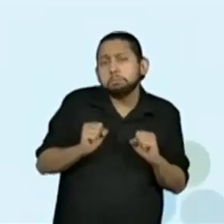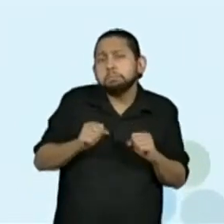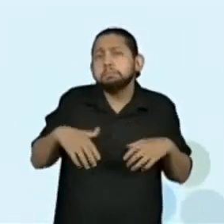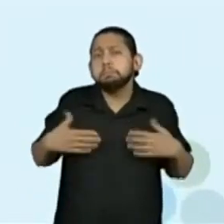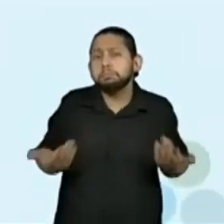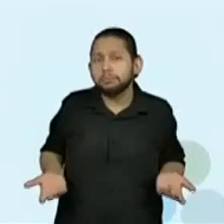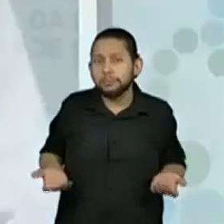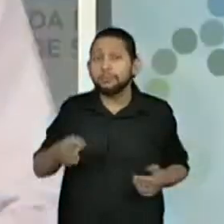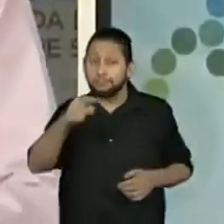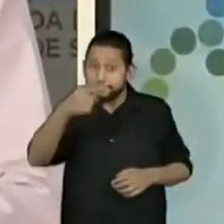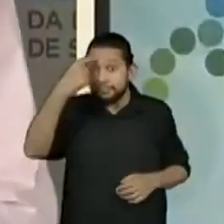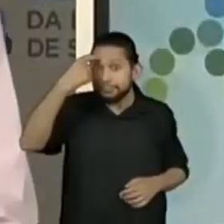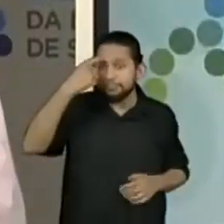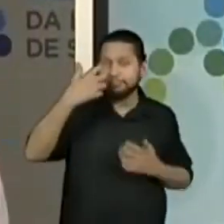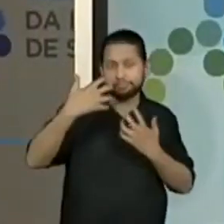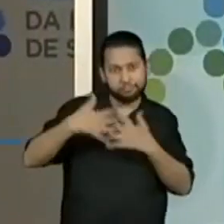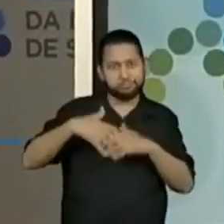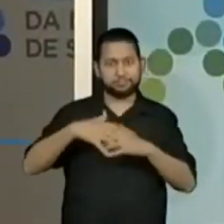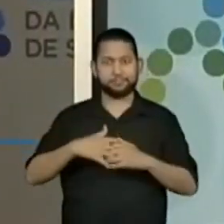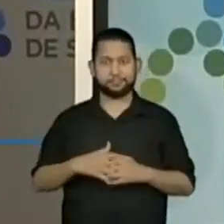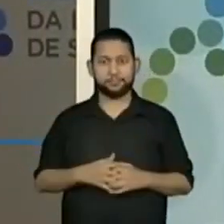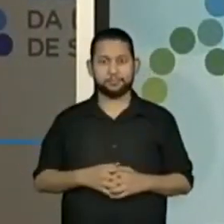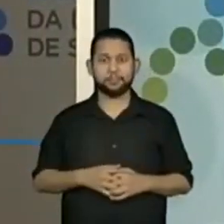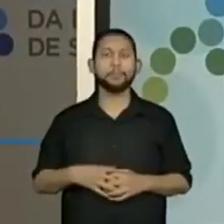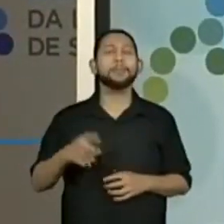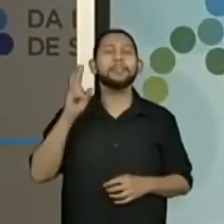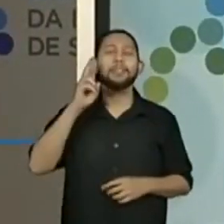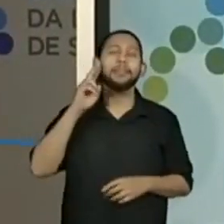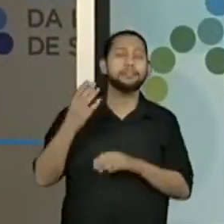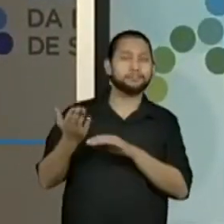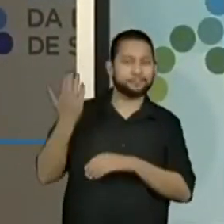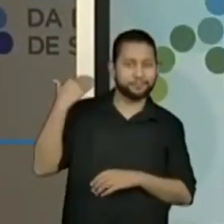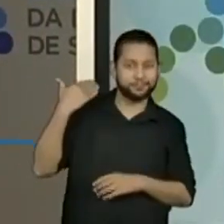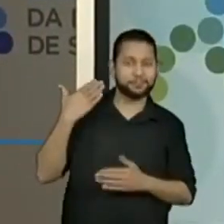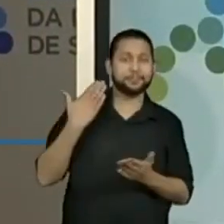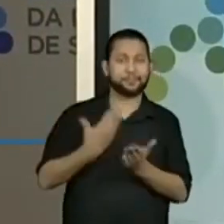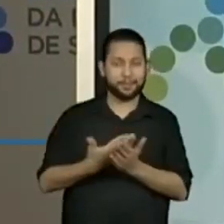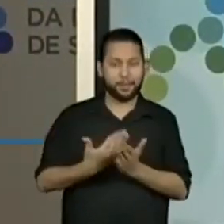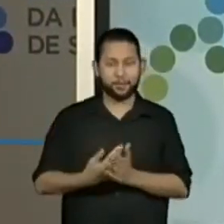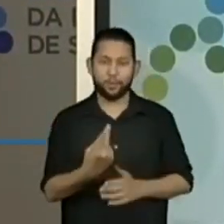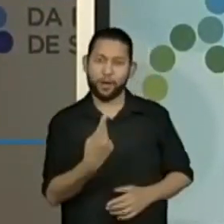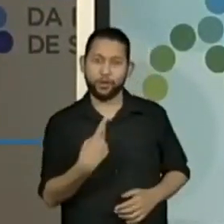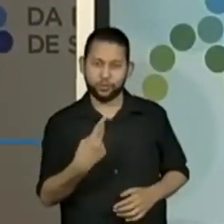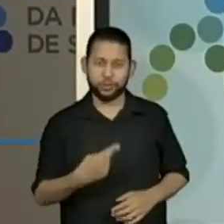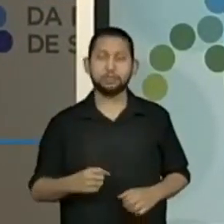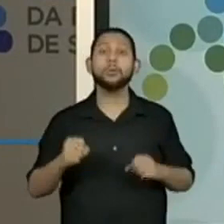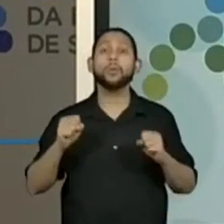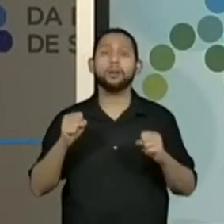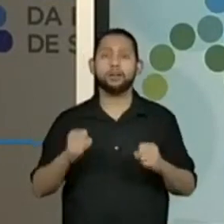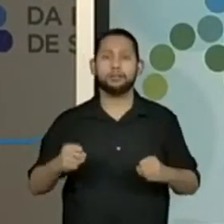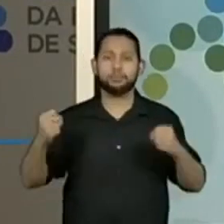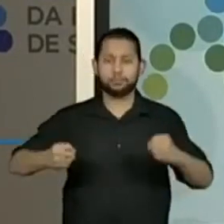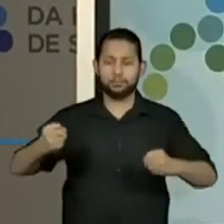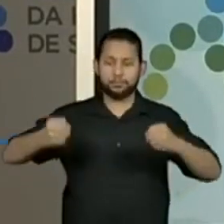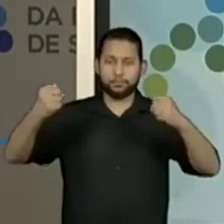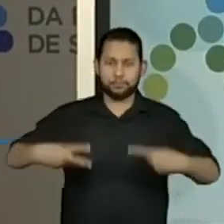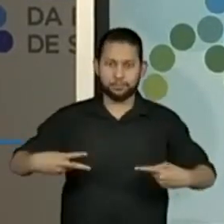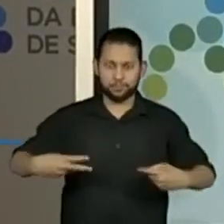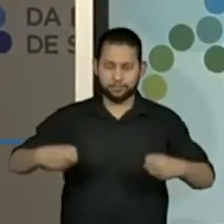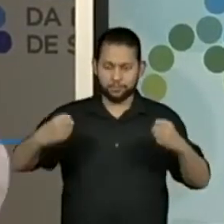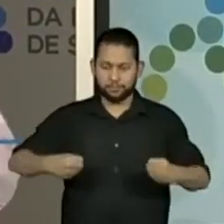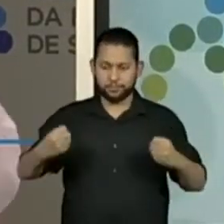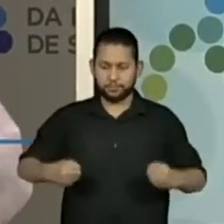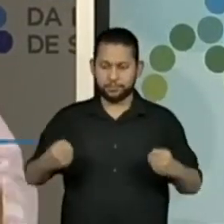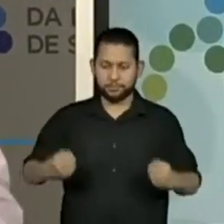maneira nisso já quando tivemos aqui uma aula em que jogamos para o ímpar ou cara ou coroa,